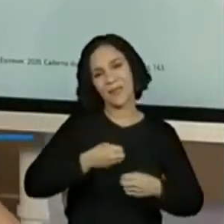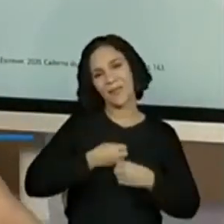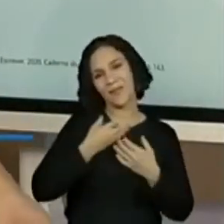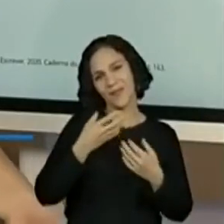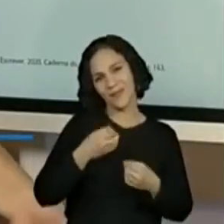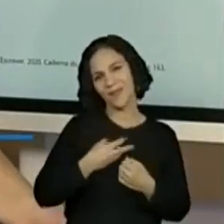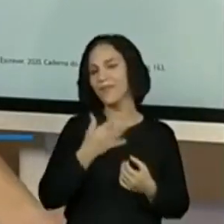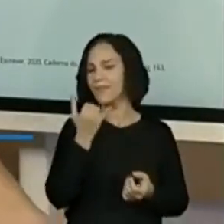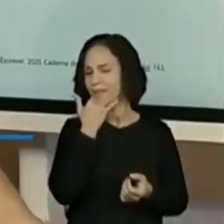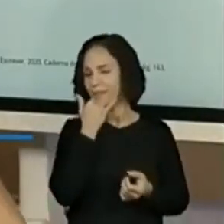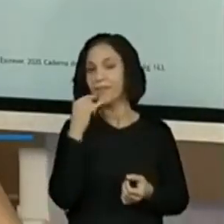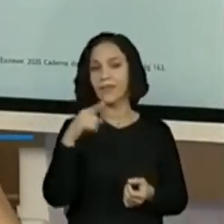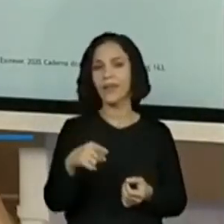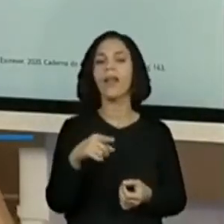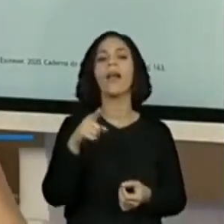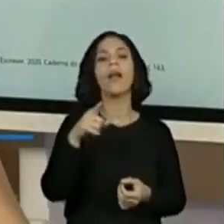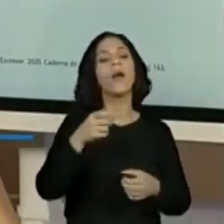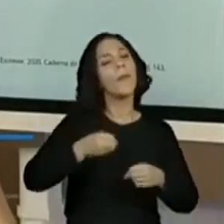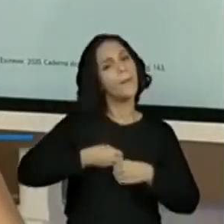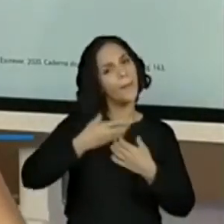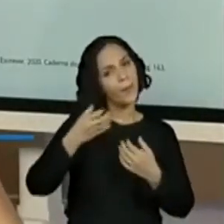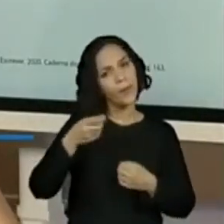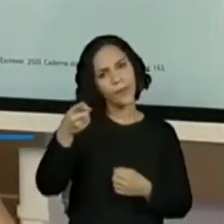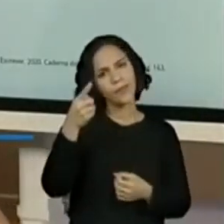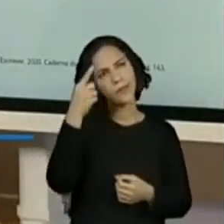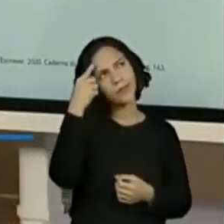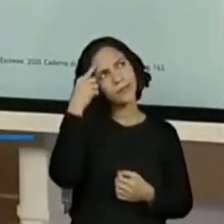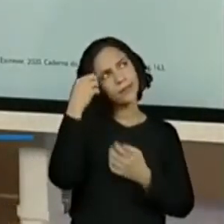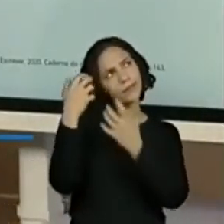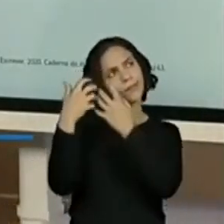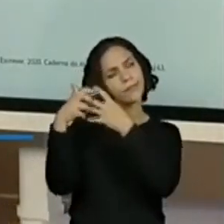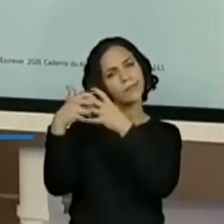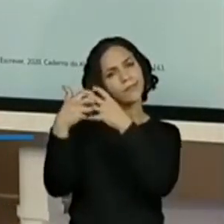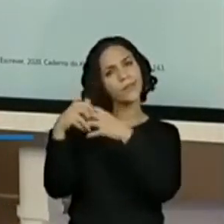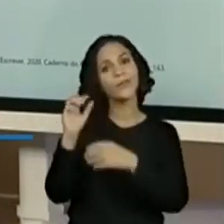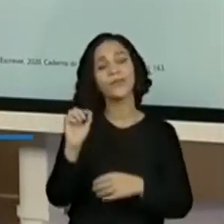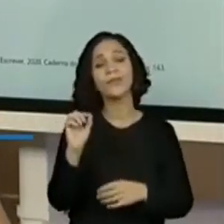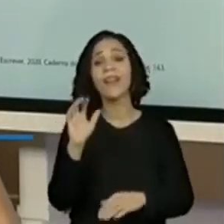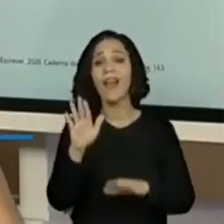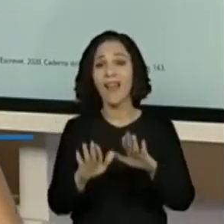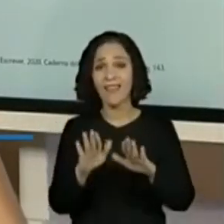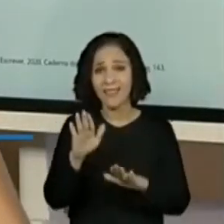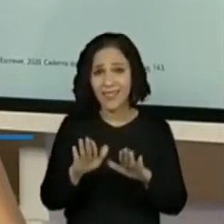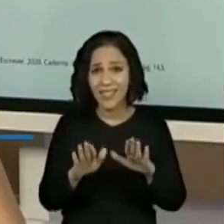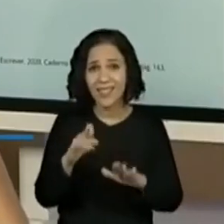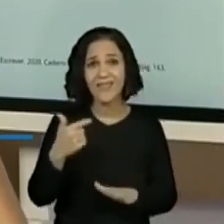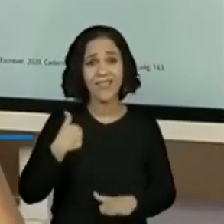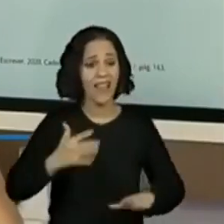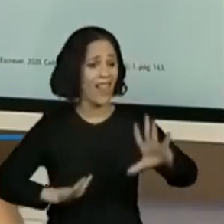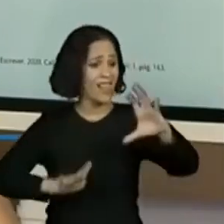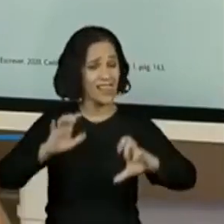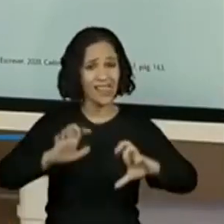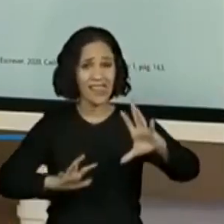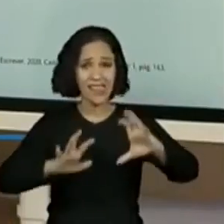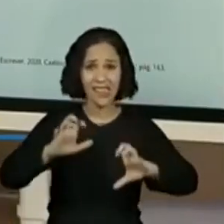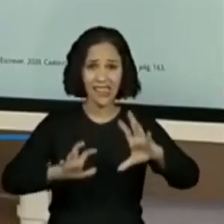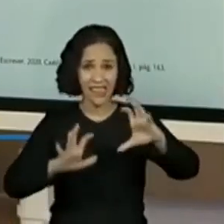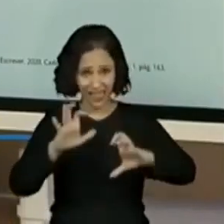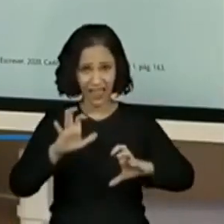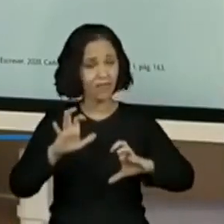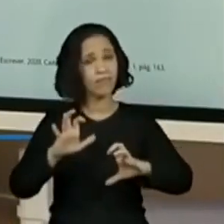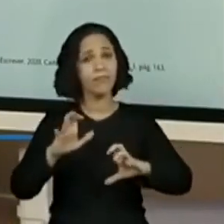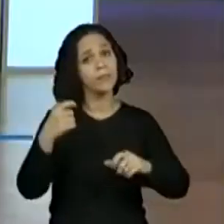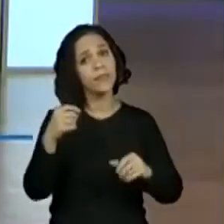aliás, essa não, desculpa, esse é um poema para vocês pensarem que nem sempre a gente tem que disputar uma coisa brigando. Tem